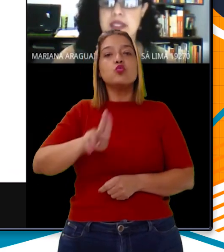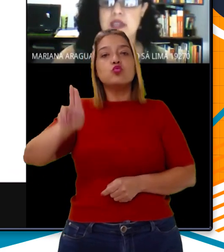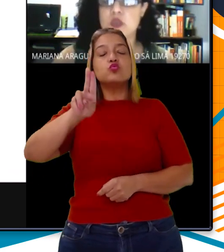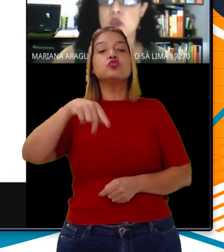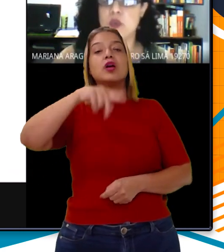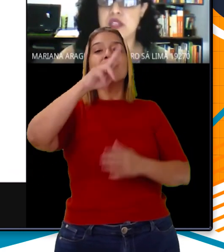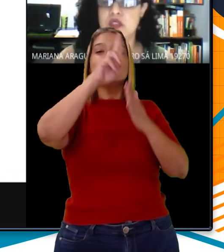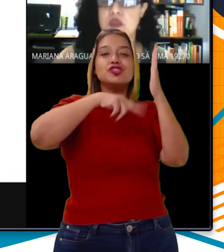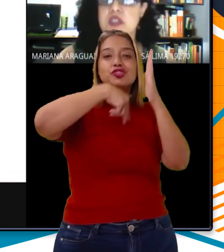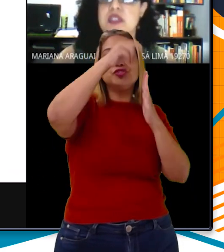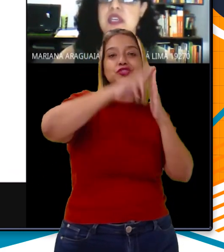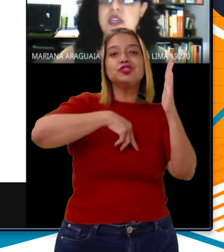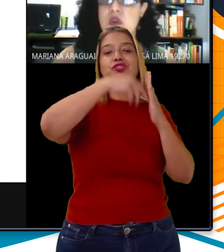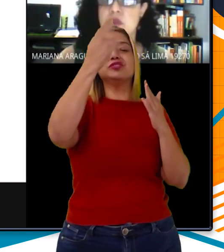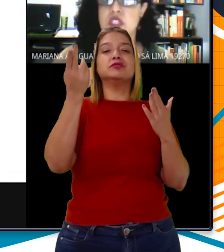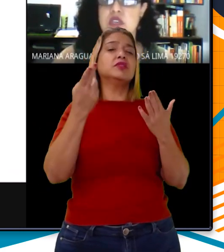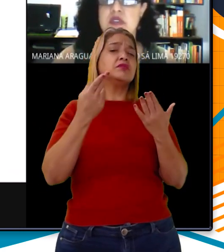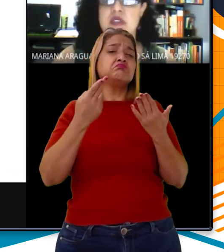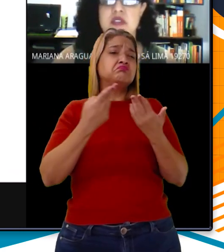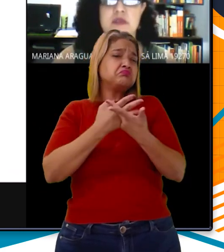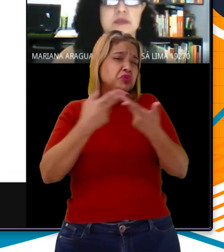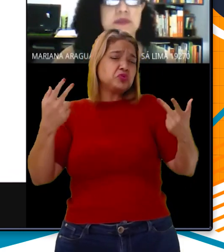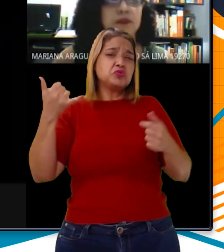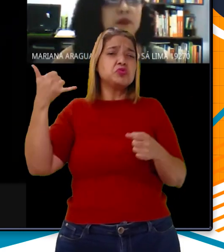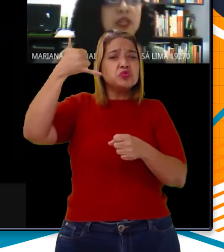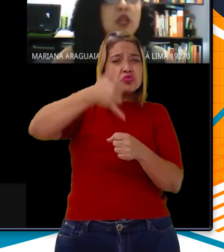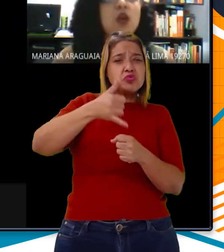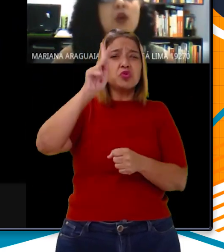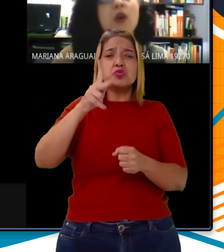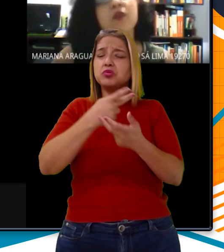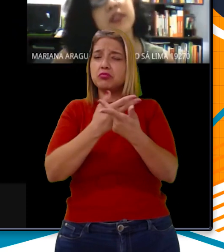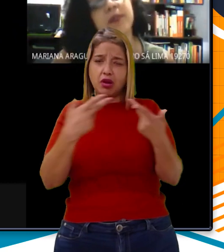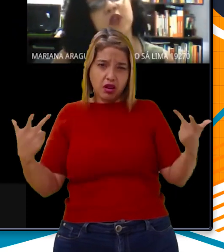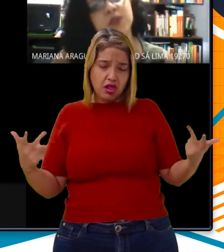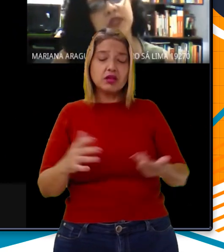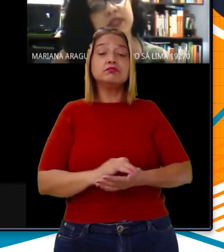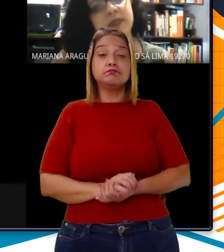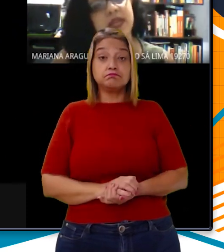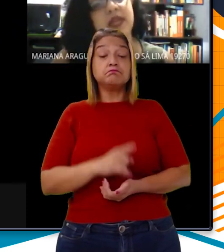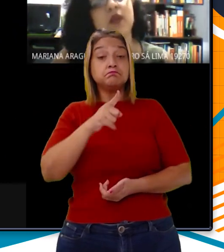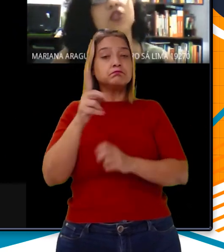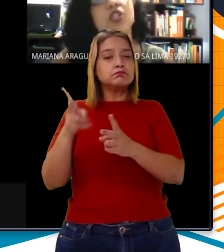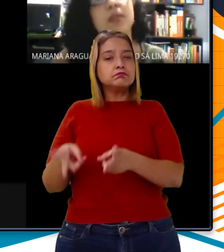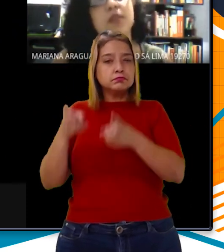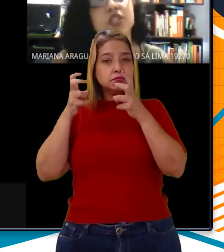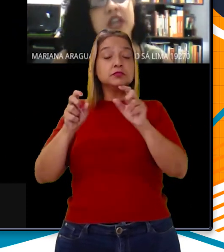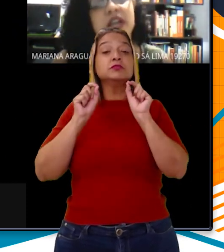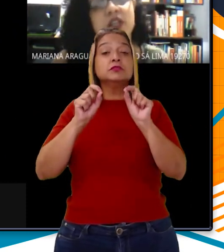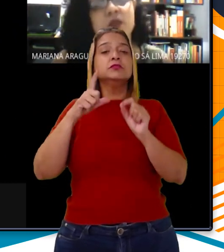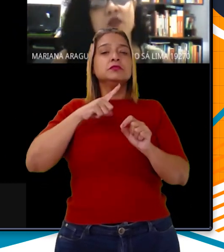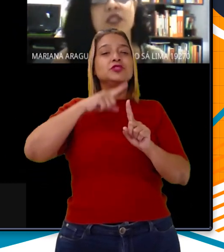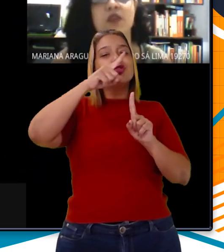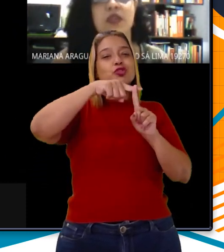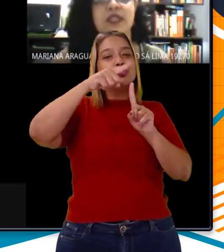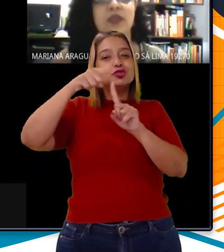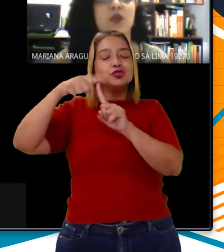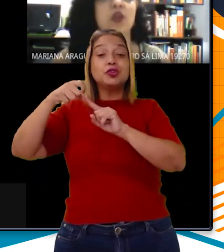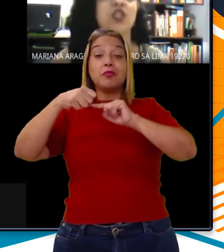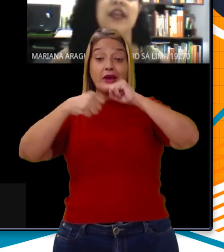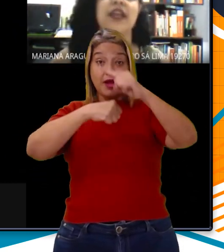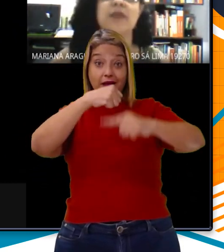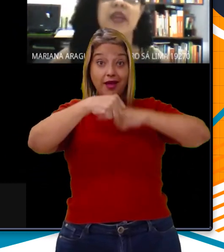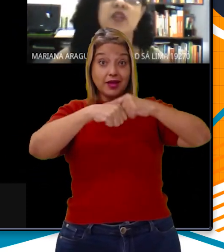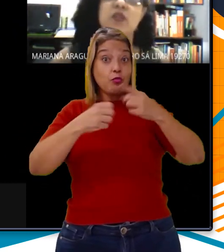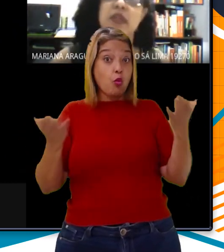pesca, tubulações e incombustíveis. Como você pode perceber, o tipo de átomo que você conheceu